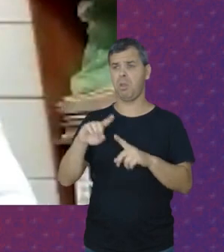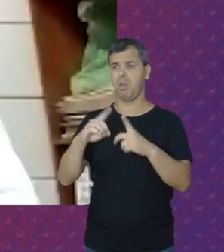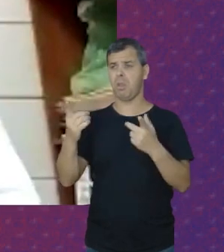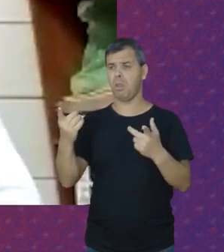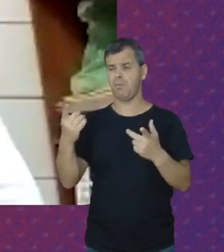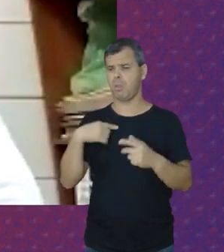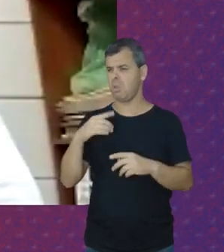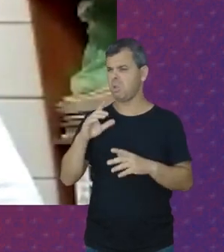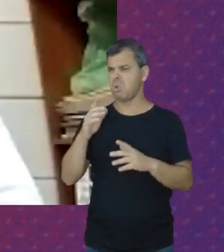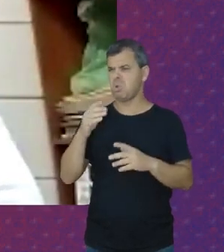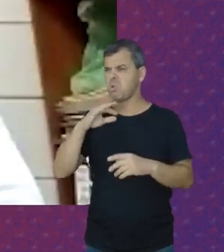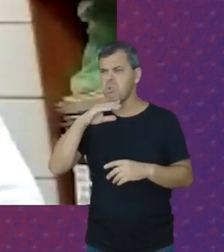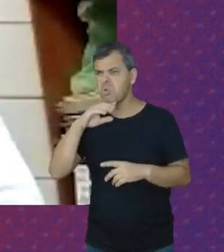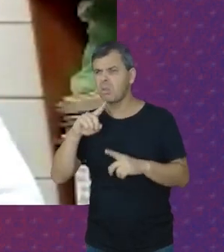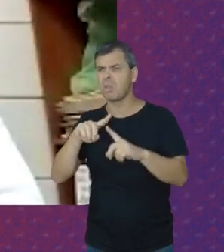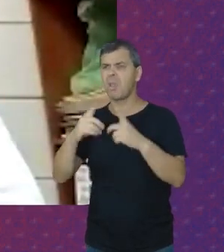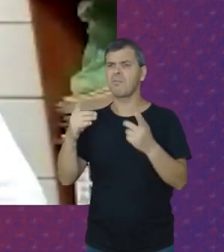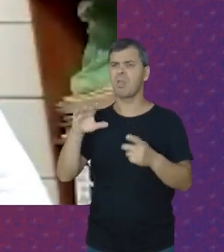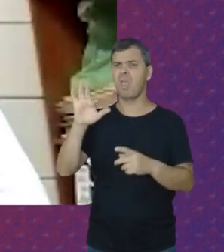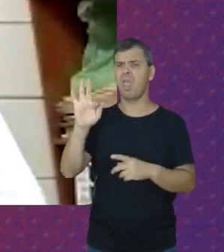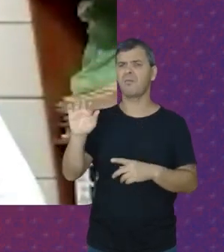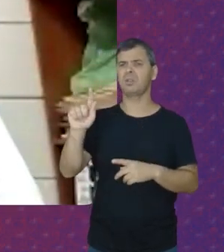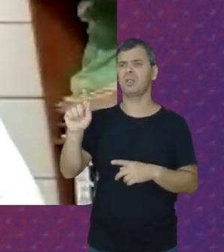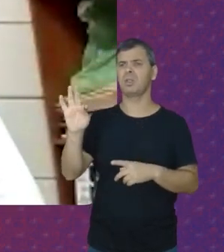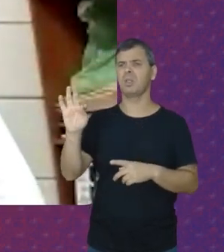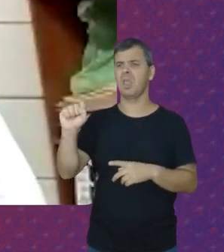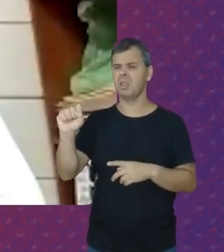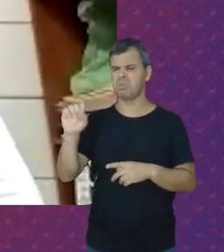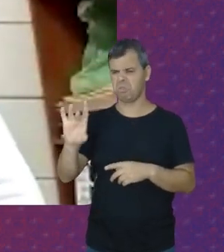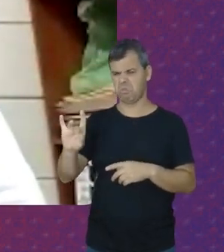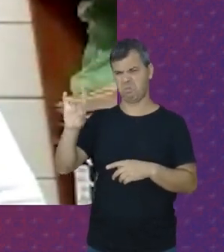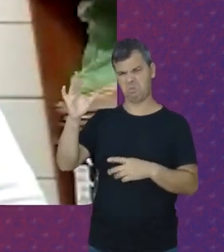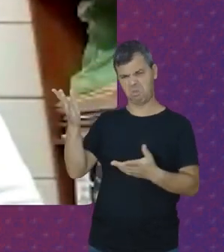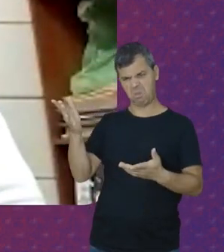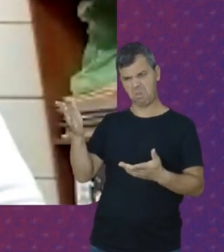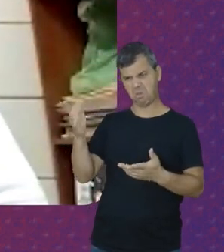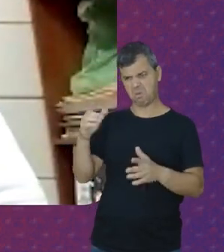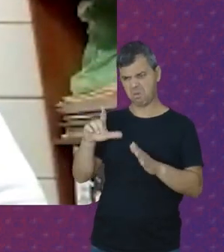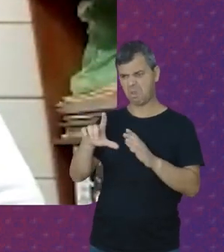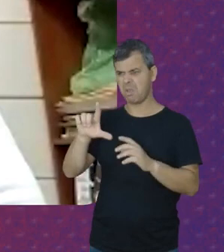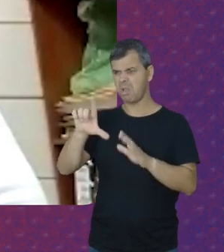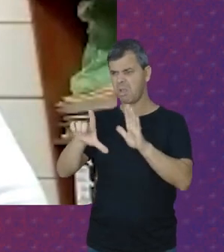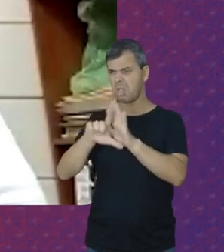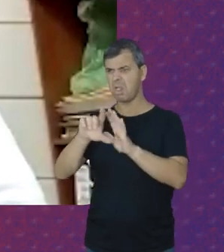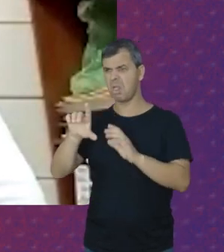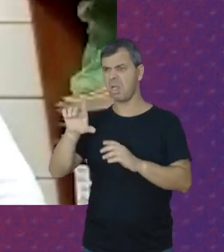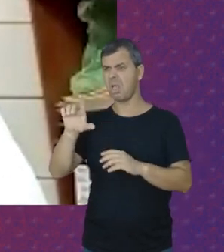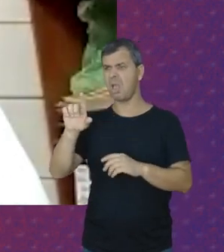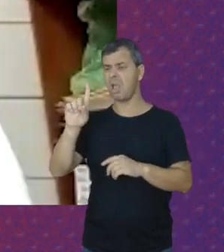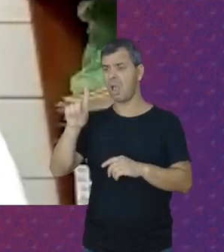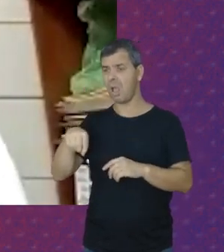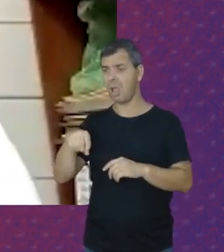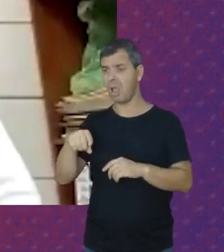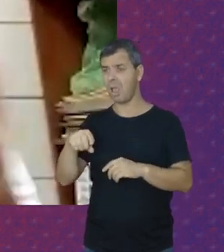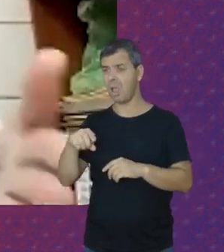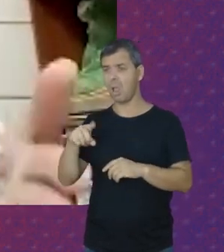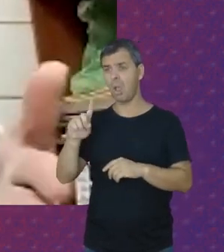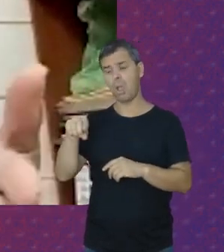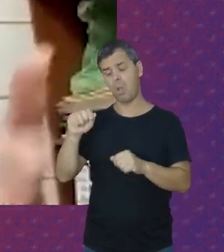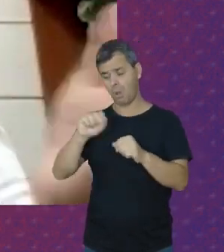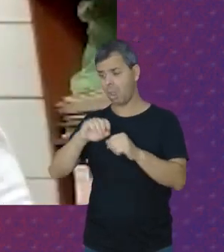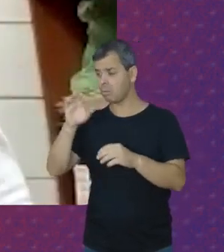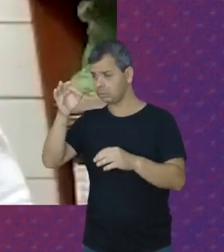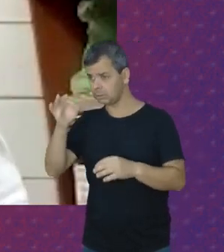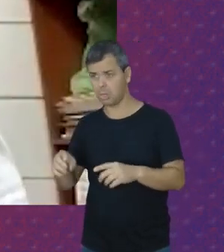horrível FGTS Opcional Lei Opcional Lei Ela ou é lei Ou não